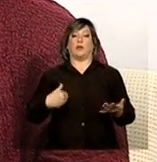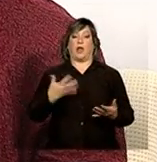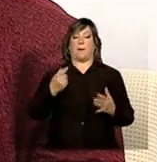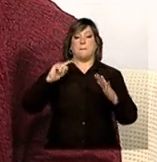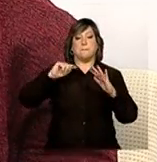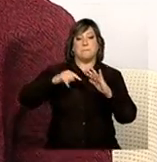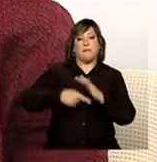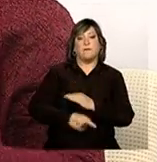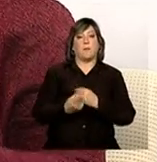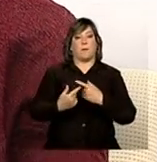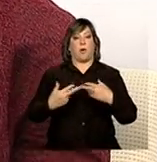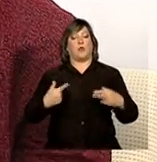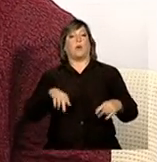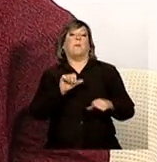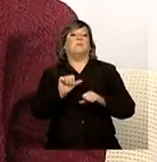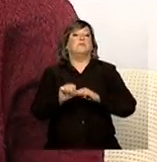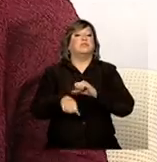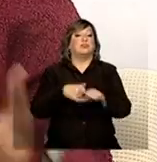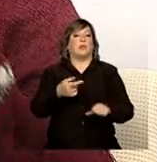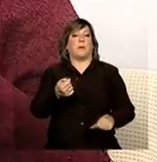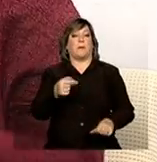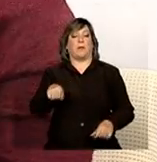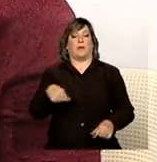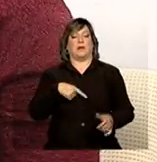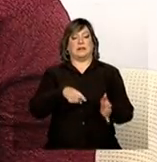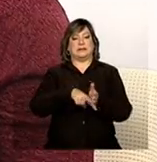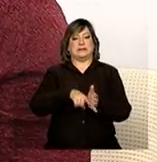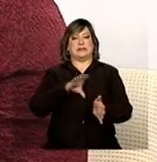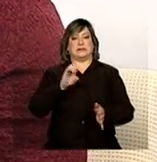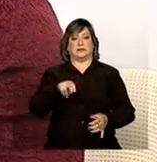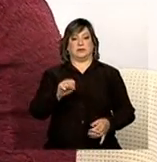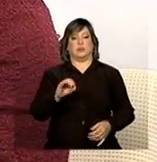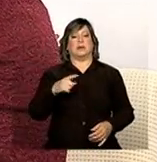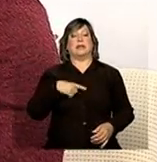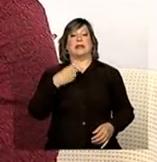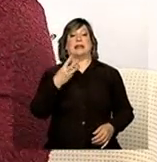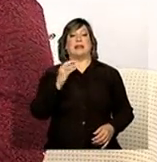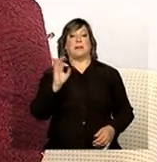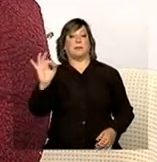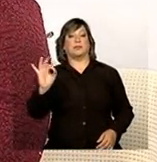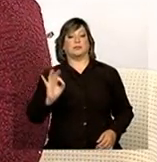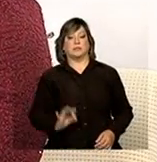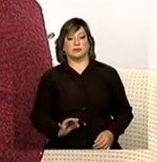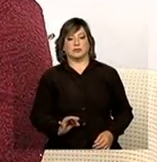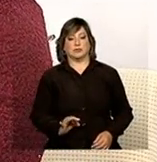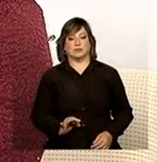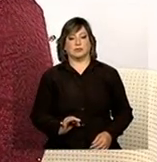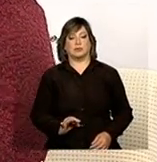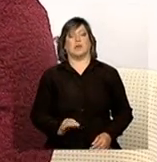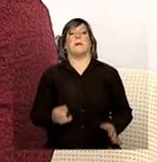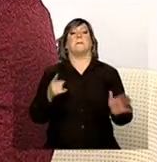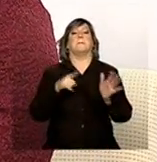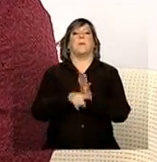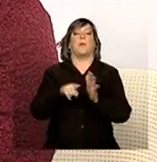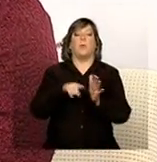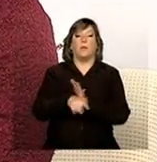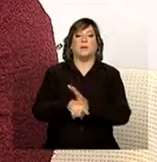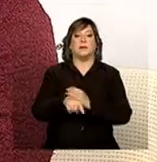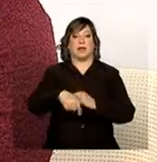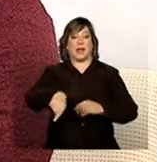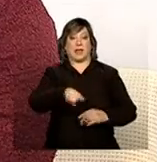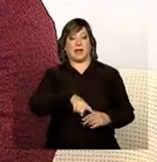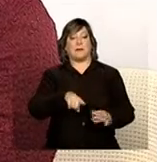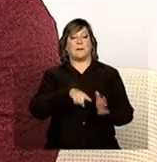mudamos um pouco o censo. Cerca de 30% de perguntas, elas são